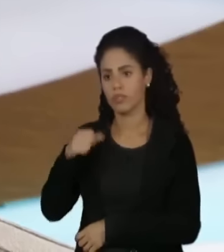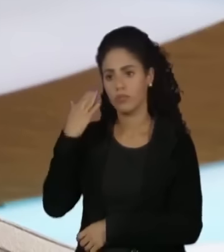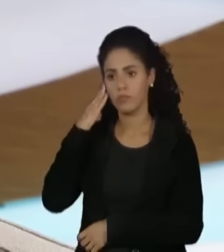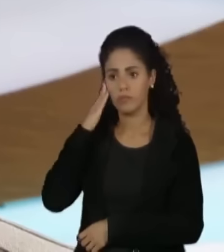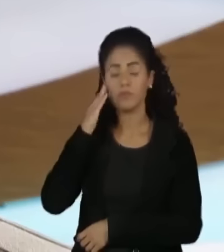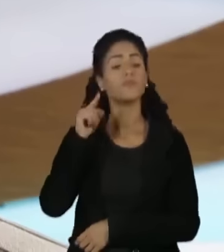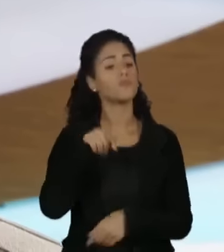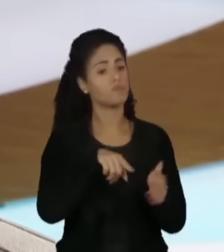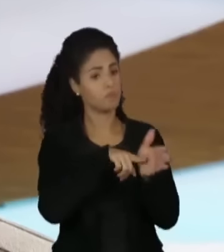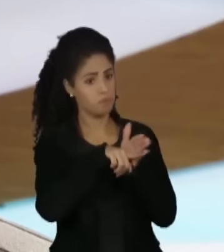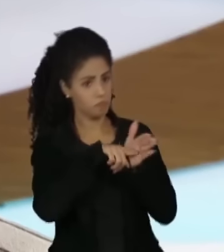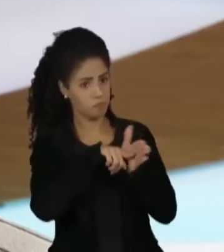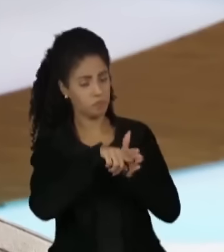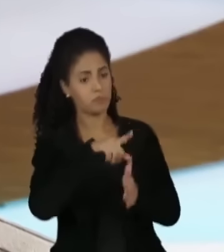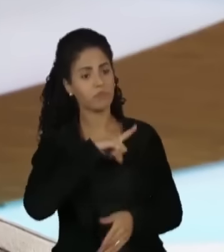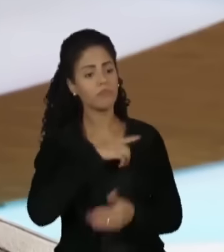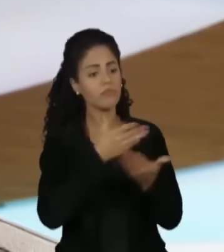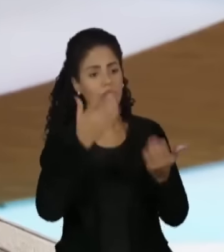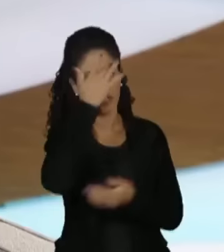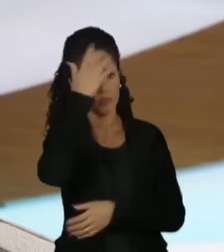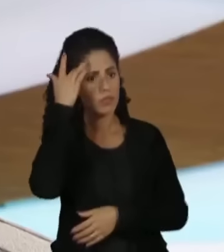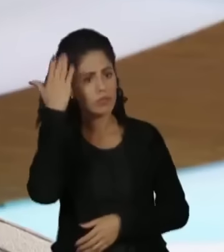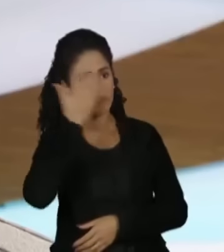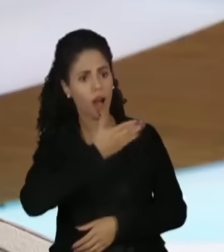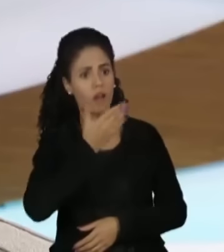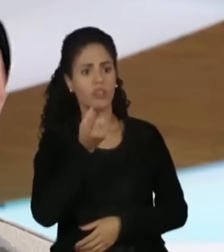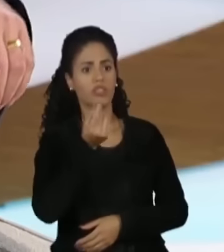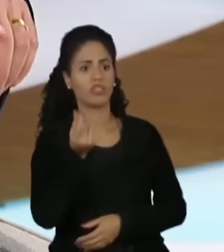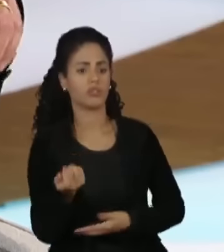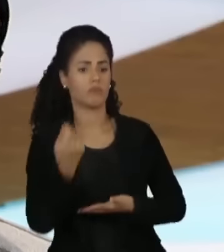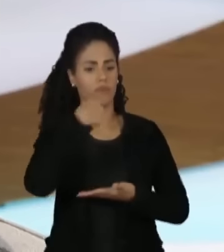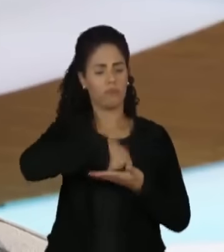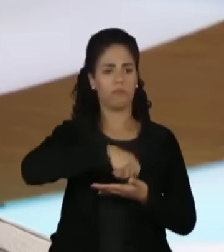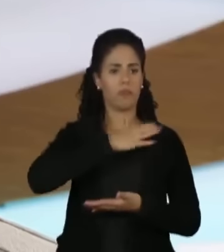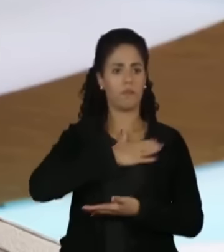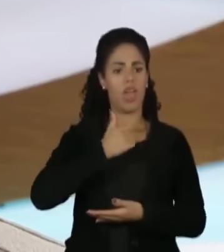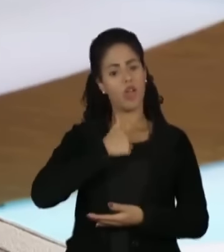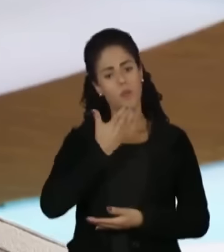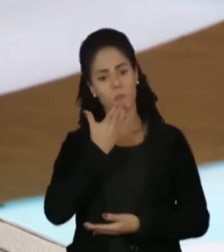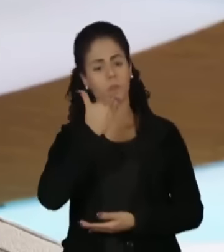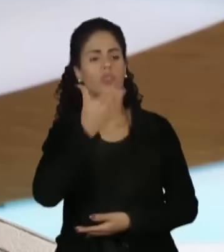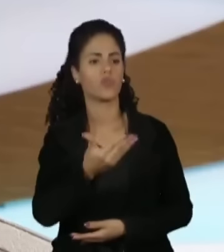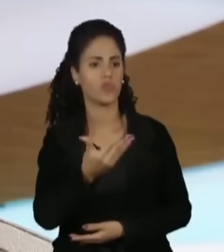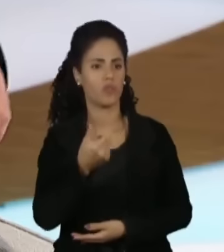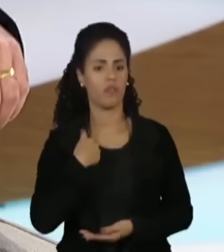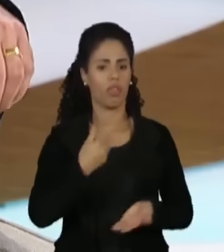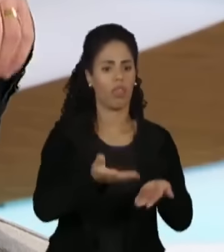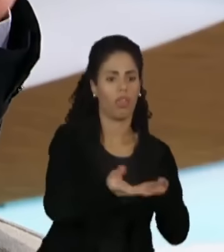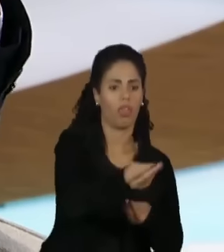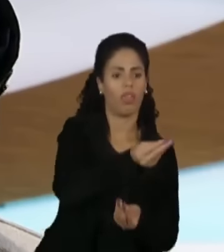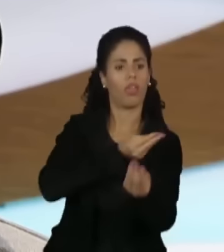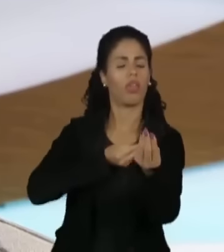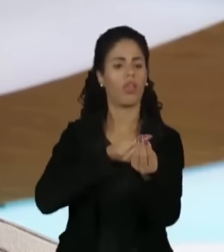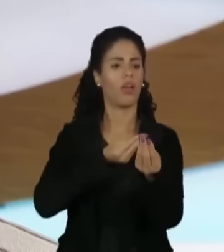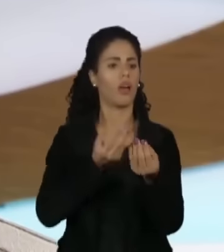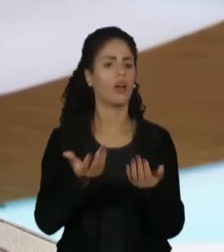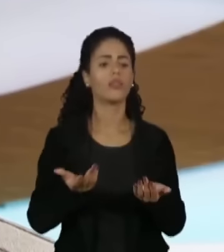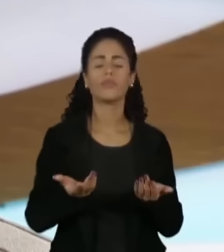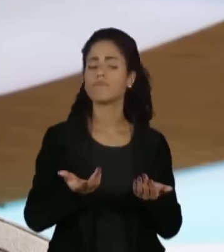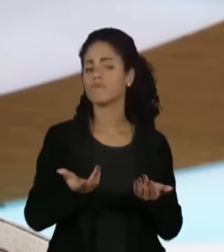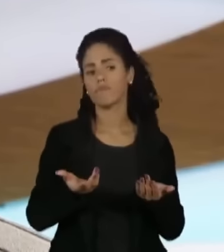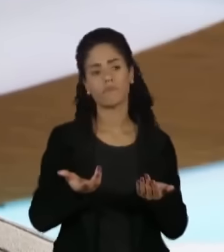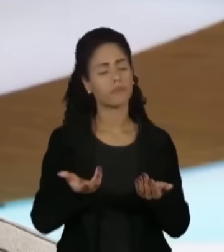vou ouvir investigação, ninguém na investigação fala que me deu dinheiro, ninguém fala que eu pedi dinheiro, ninguém fala que eu empregava em troca de voltar uma pasta de salário para mim.